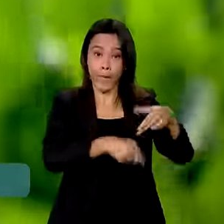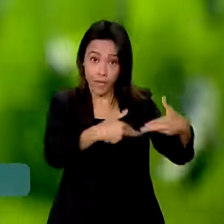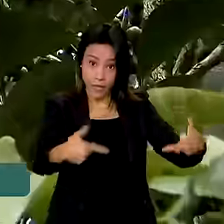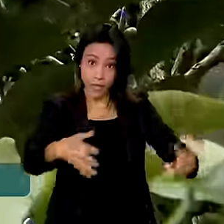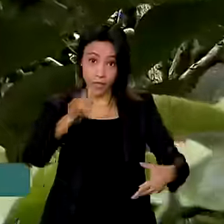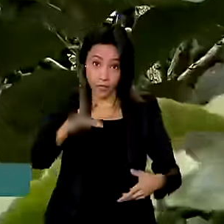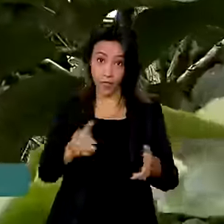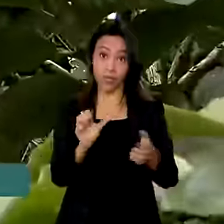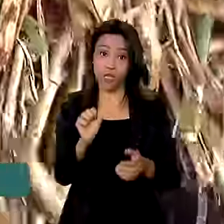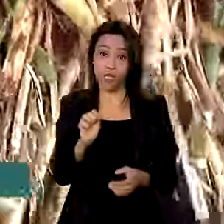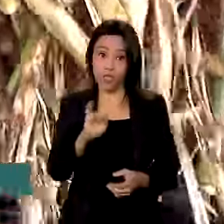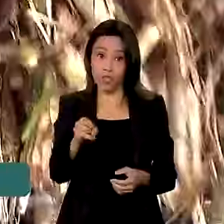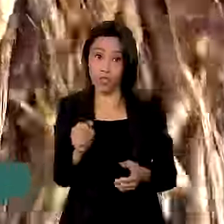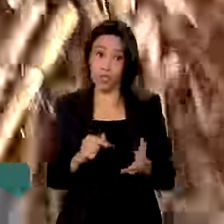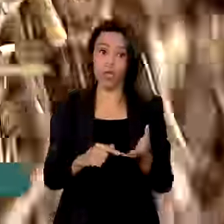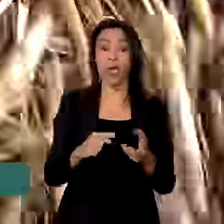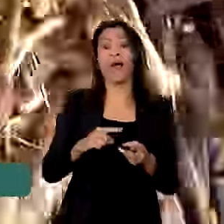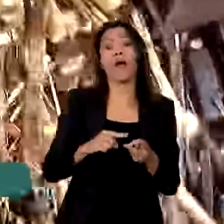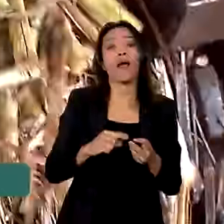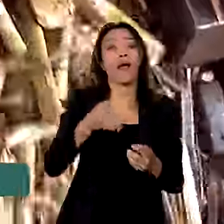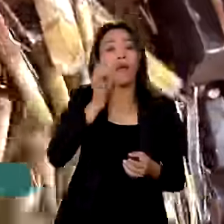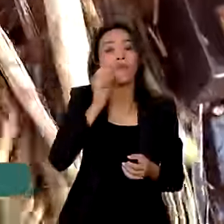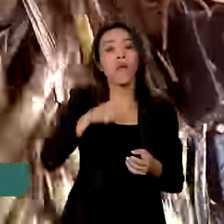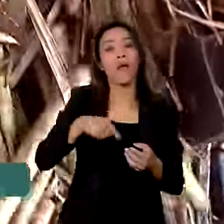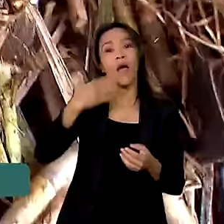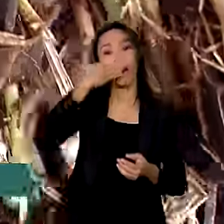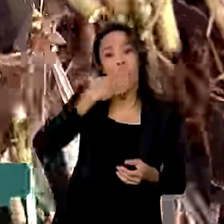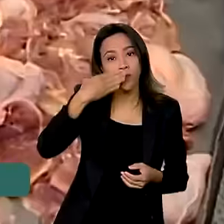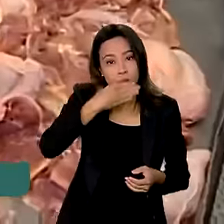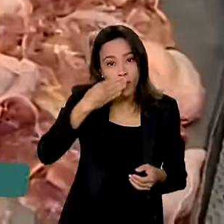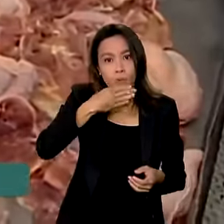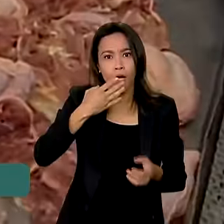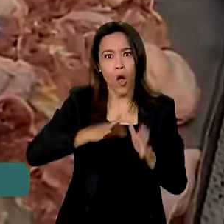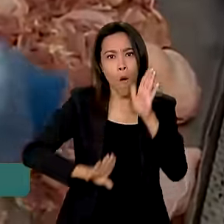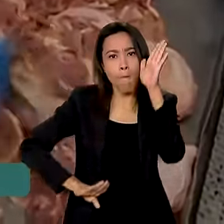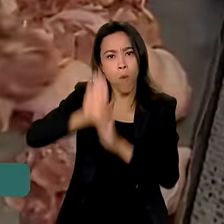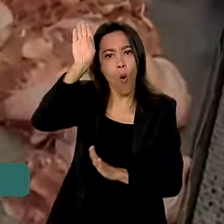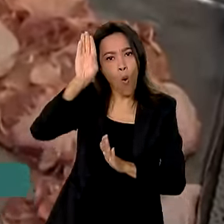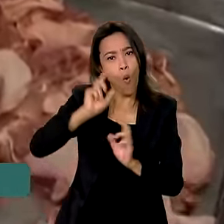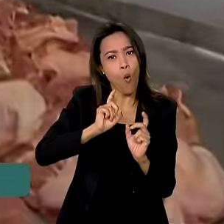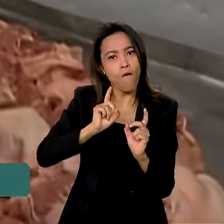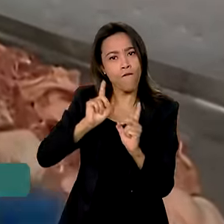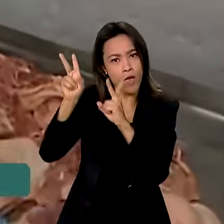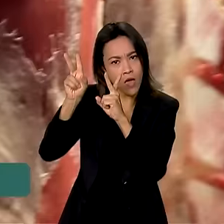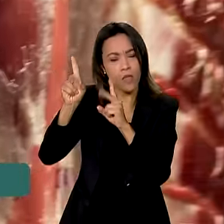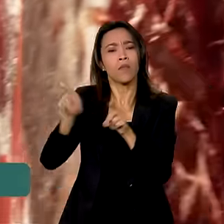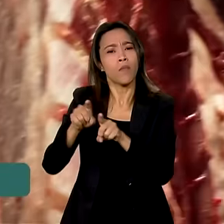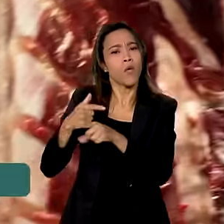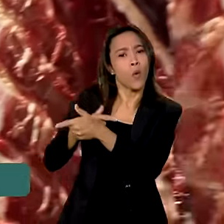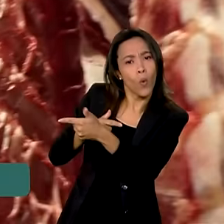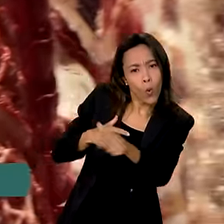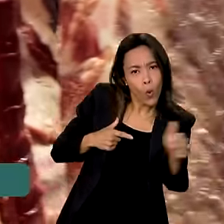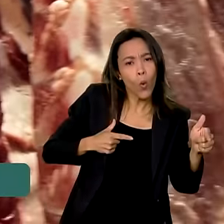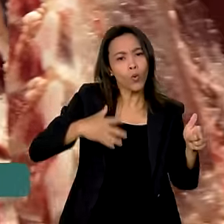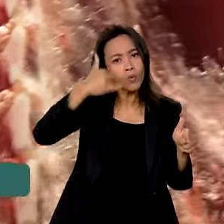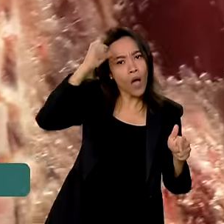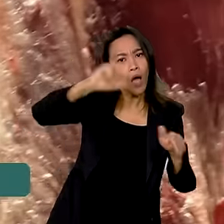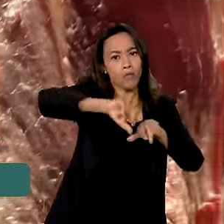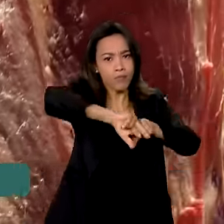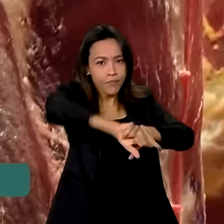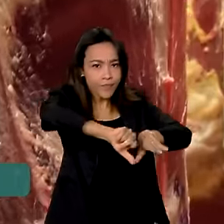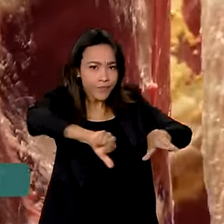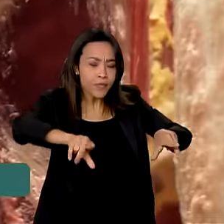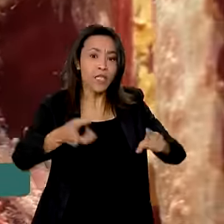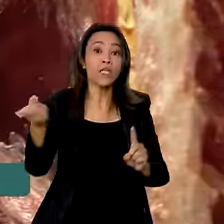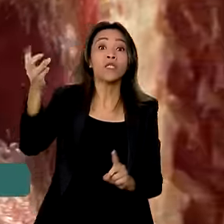soja, café e açúcar lideraram o ranking, além dos produtos agropecuários, com destaque para os